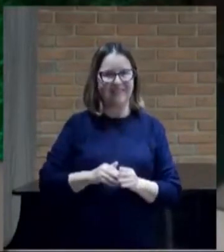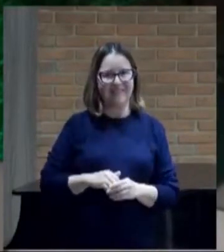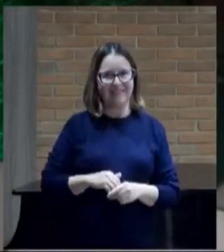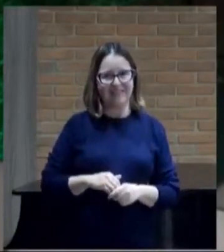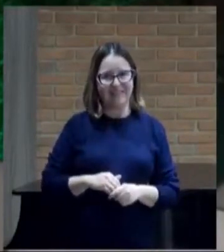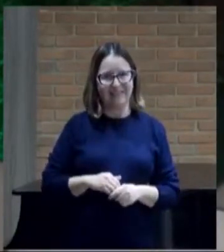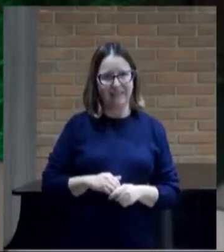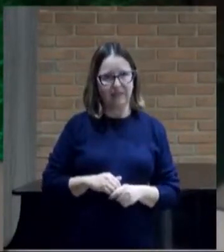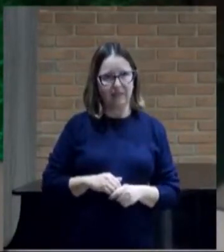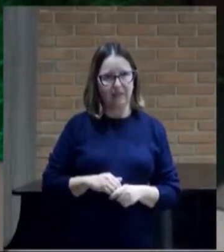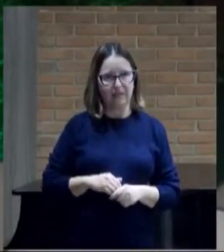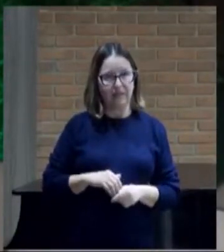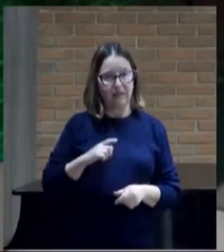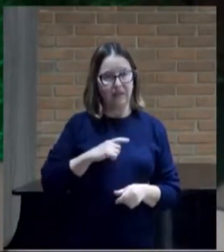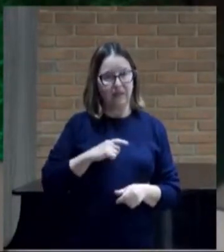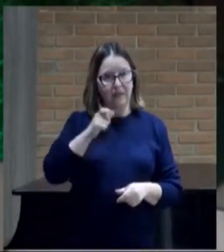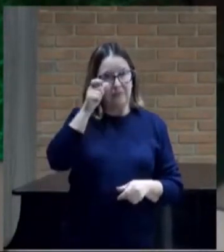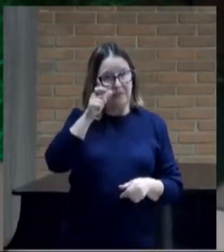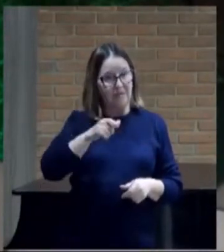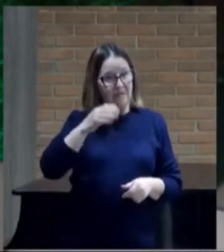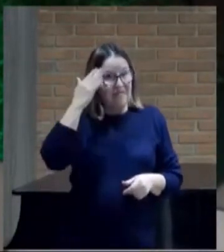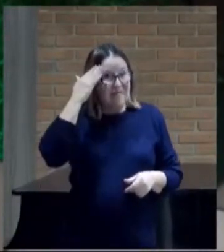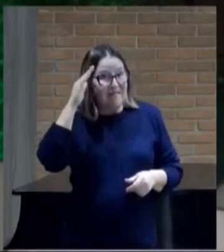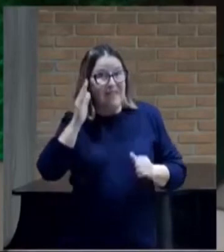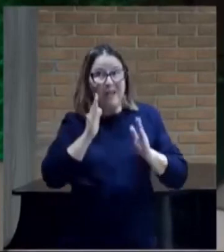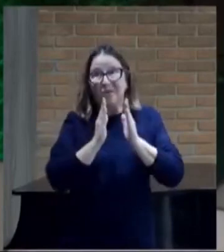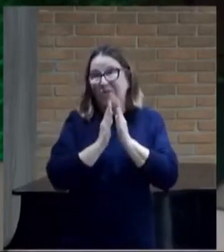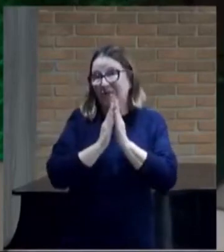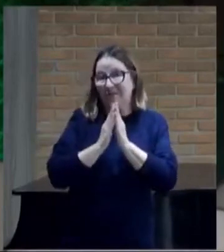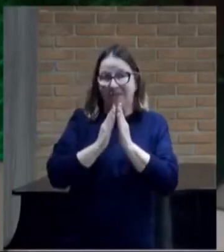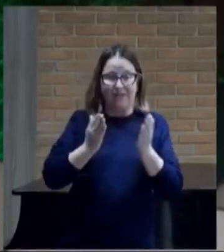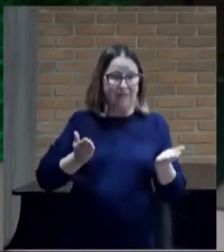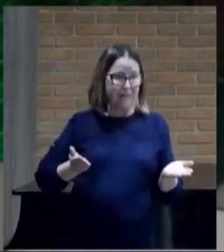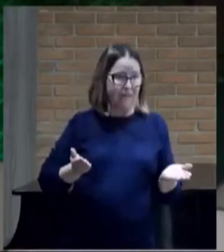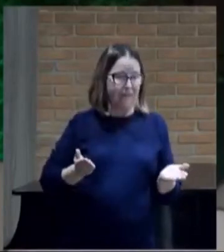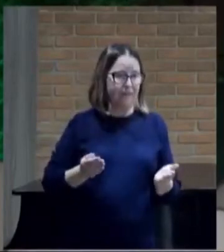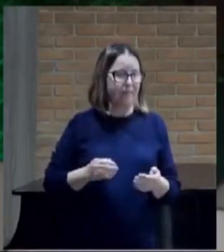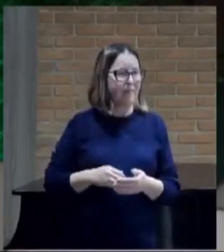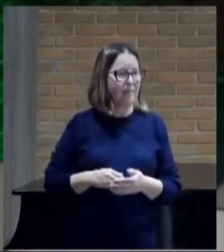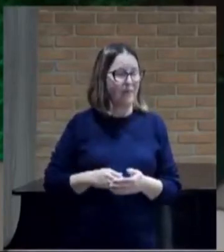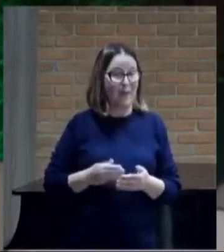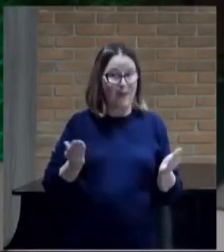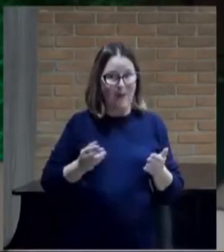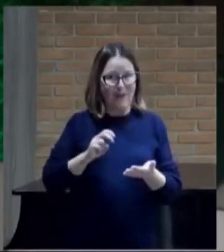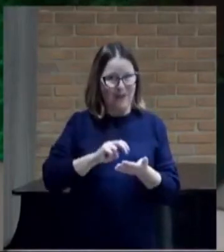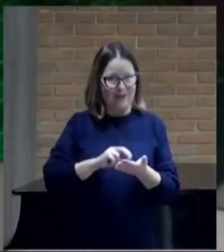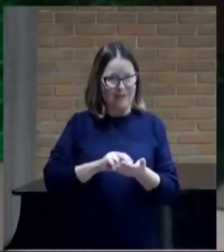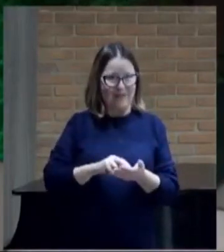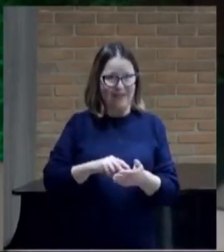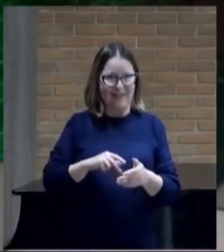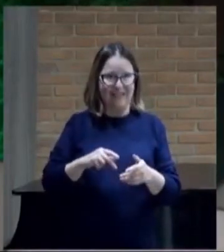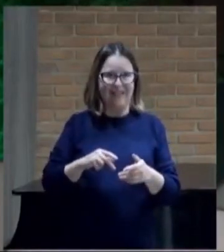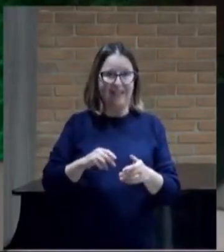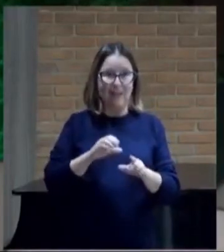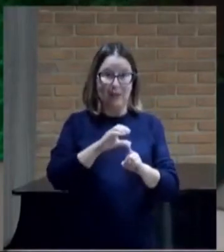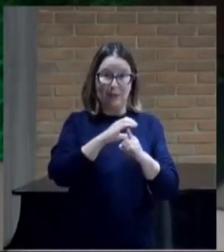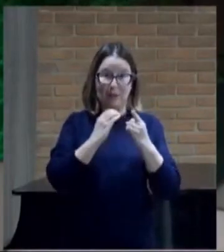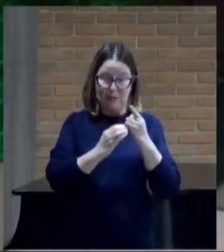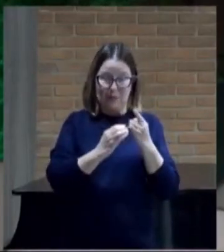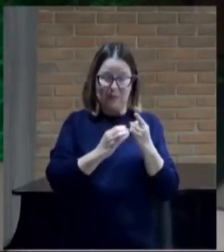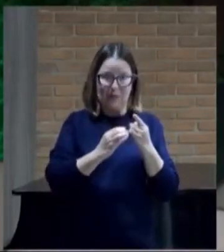tem gente que não sabe orar o Felipe hoje disse você não sabe ora